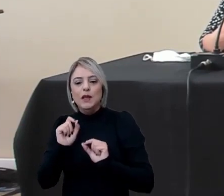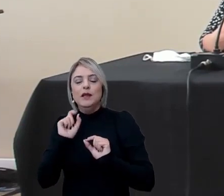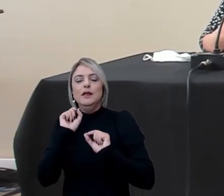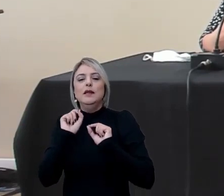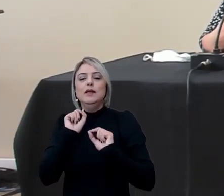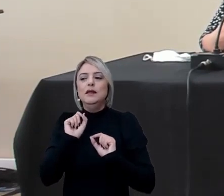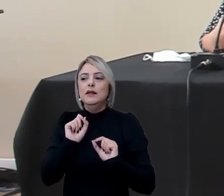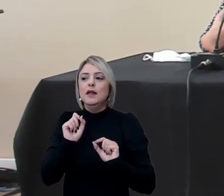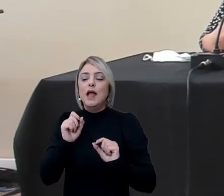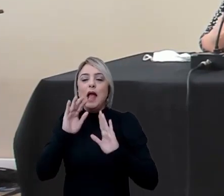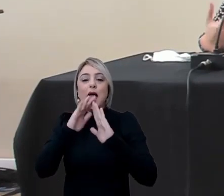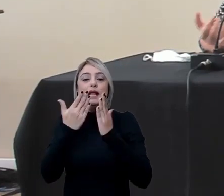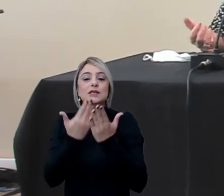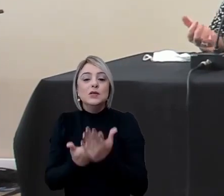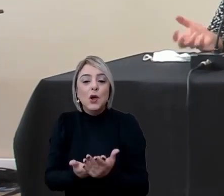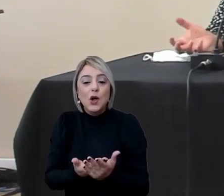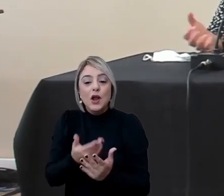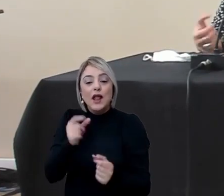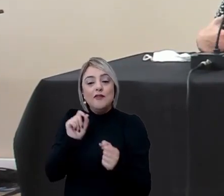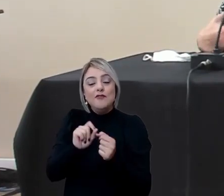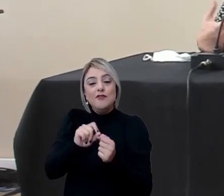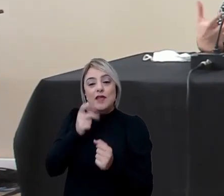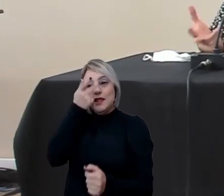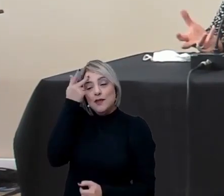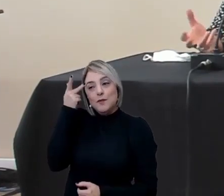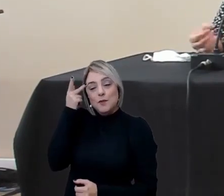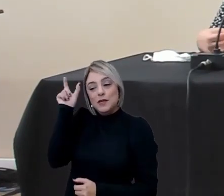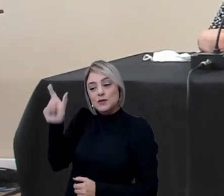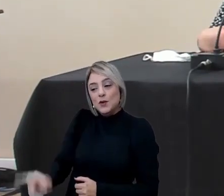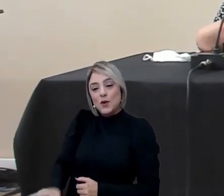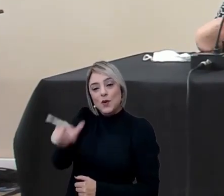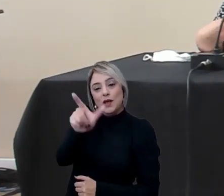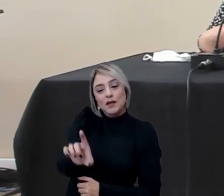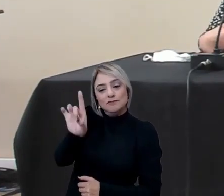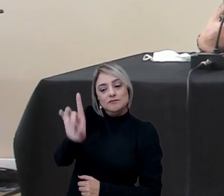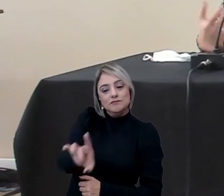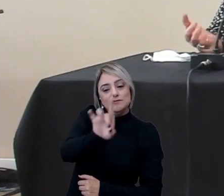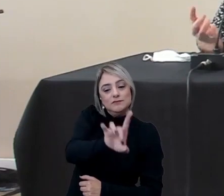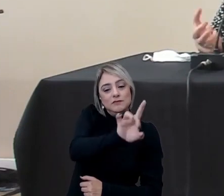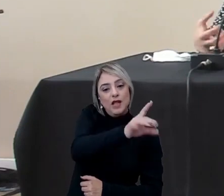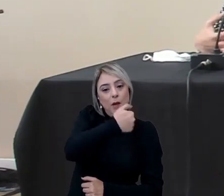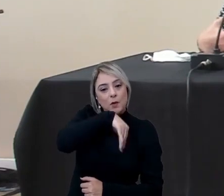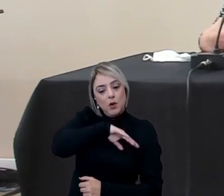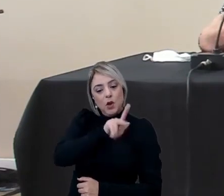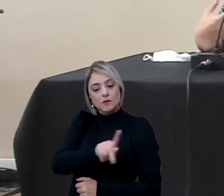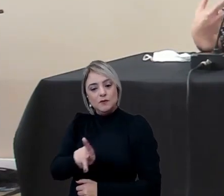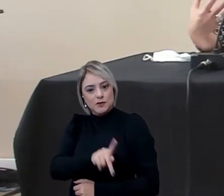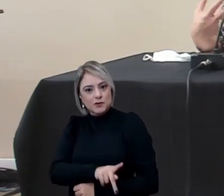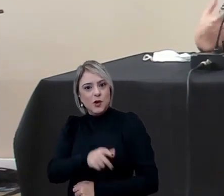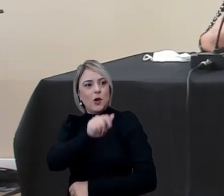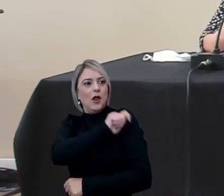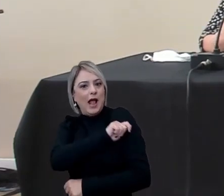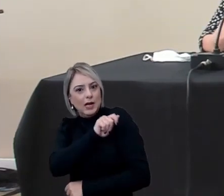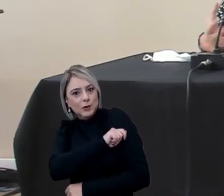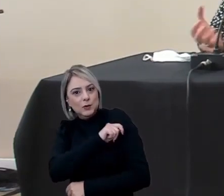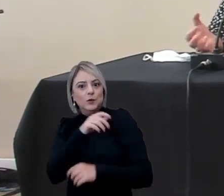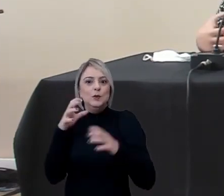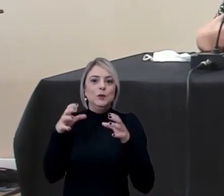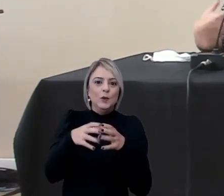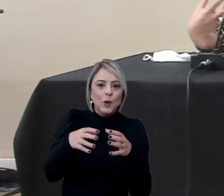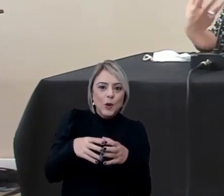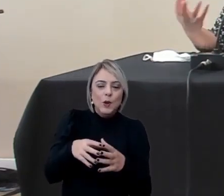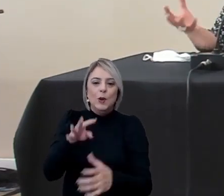fala dele também a escola é feita por pessoas por vocês por essa equipe maravilhosa desse corpo